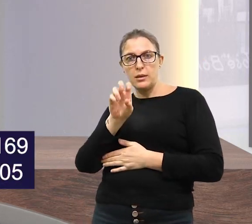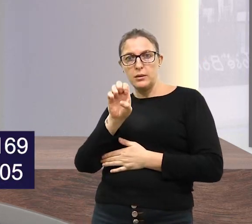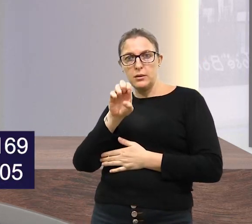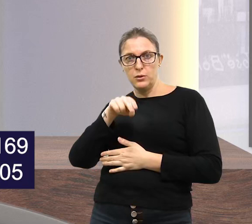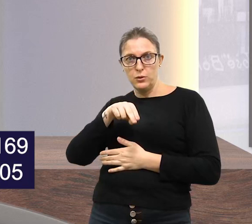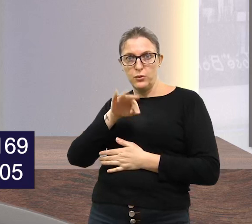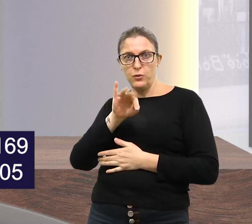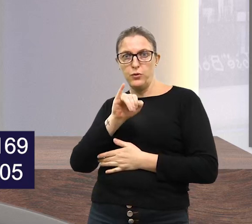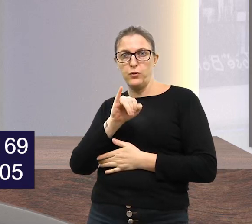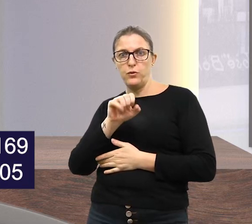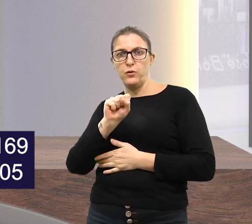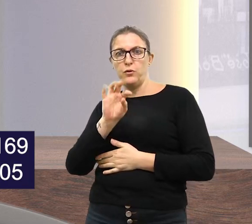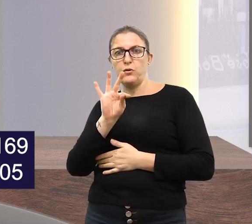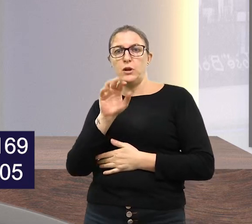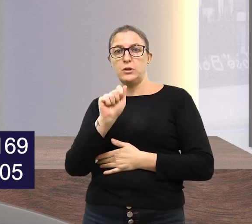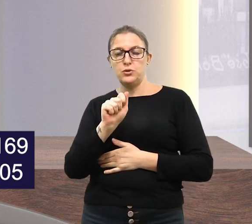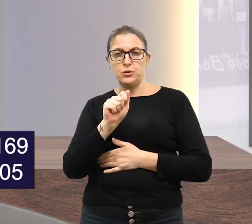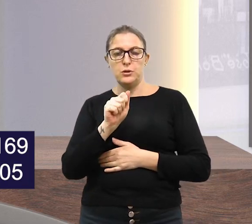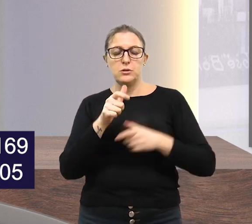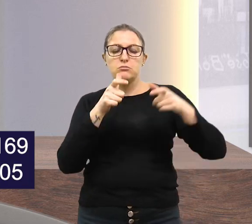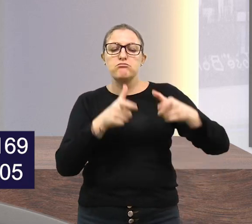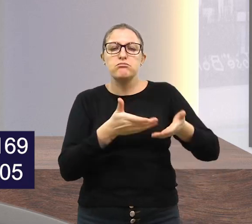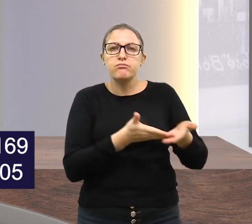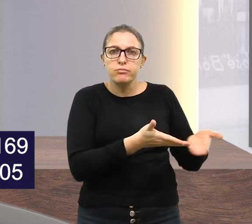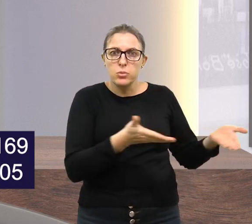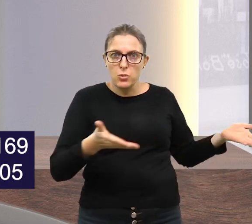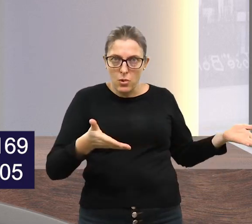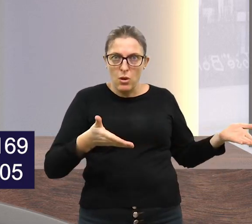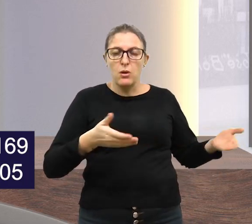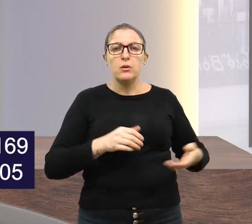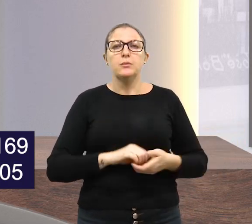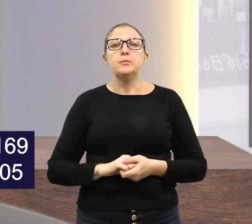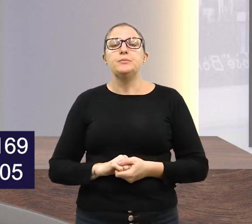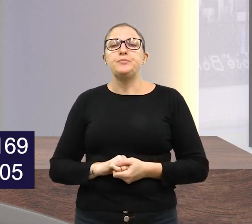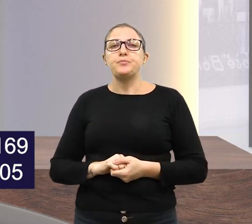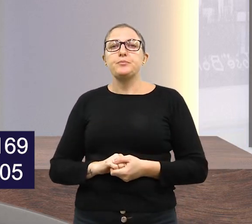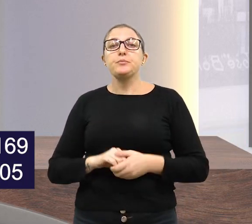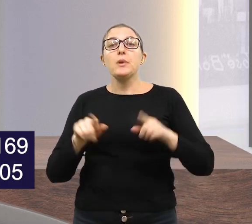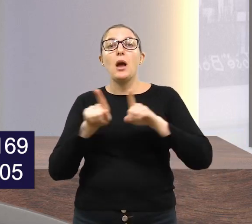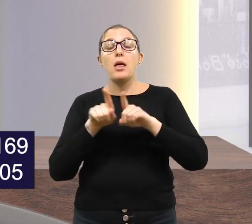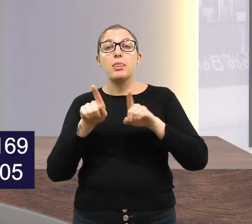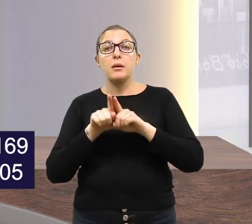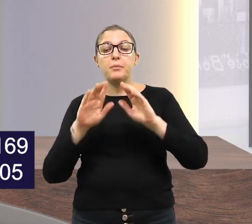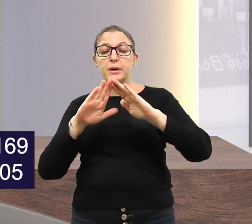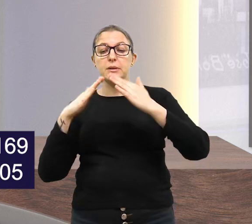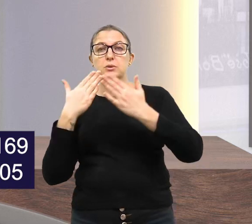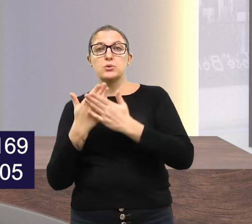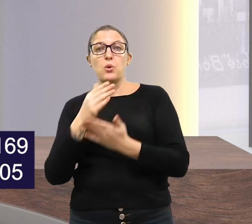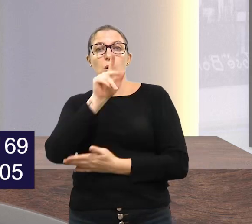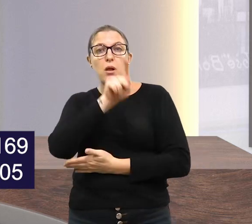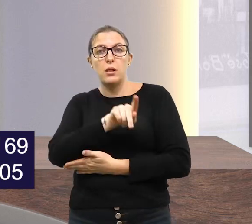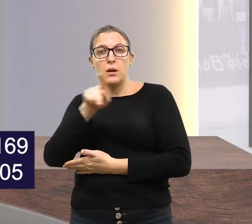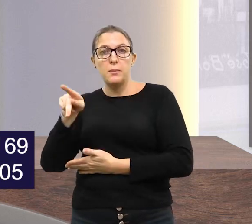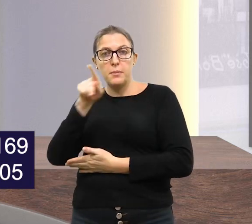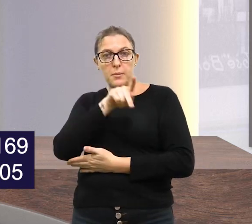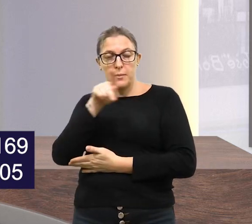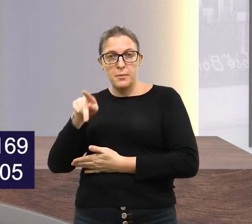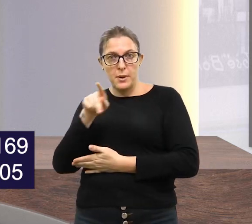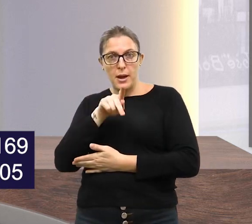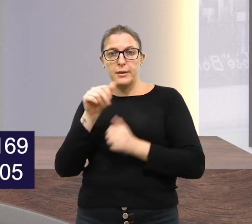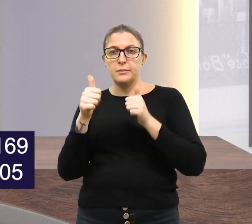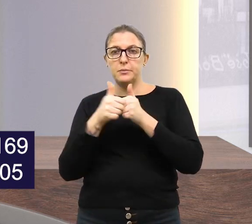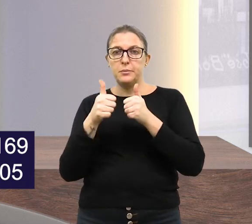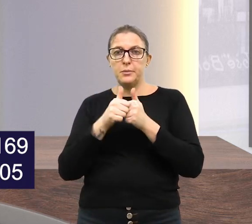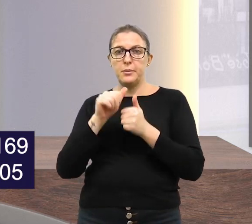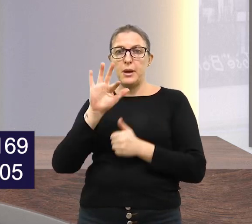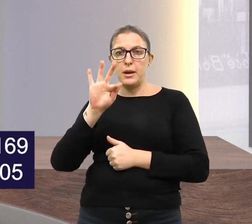fica na Rua Clementina Rossi, 169, no bairro Bela Vista, e no Seminário Nossa Senhora de Fátima Junta